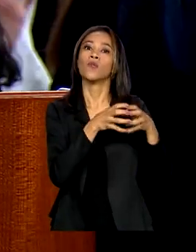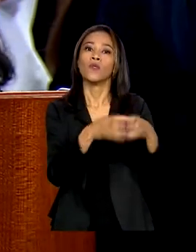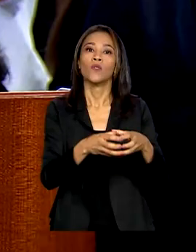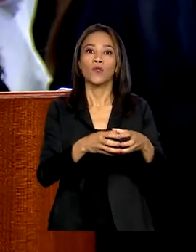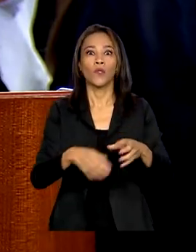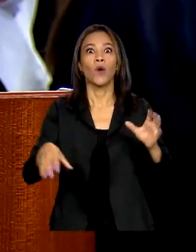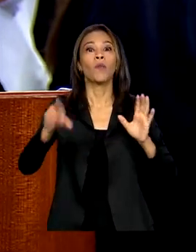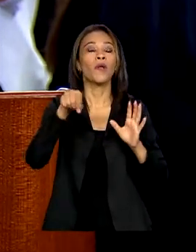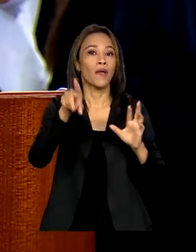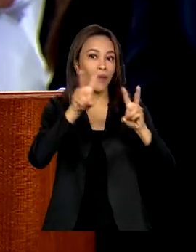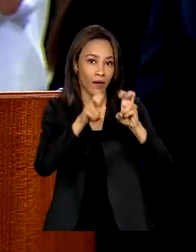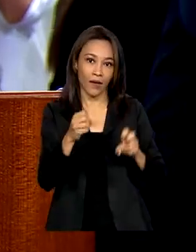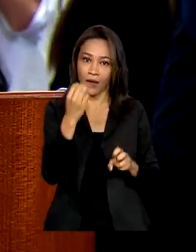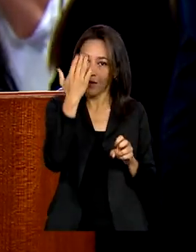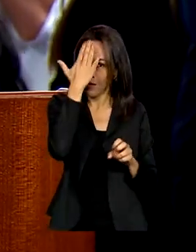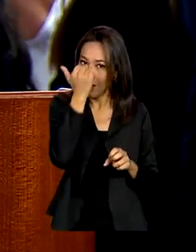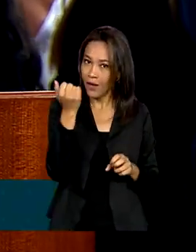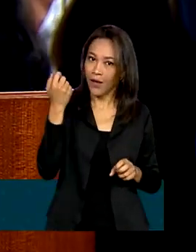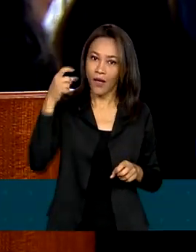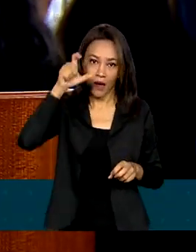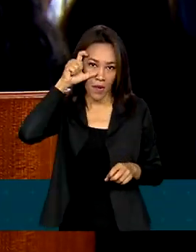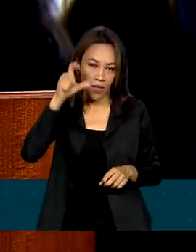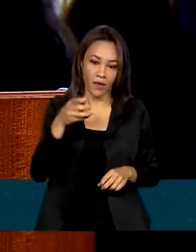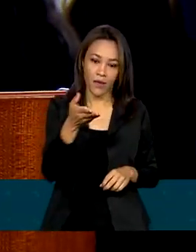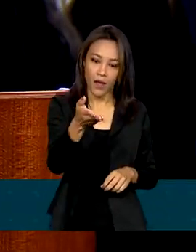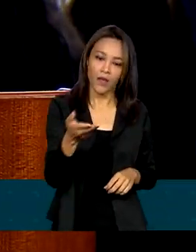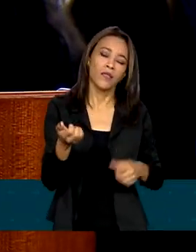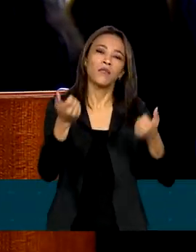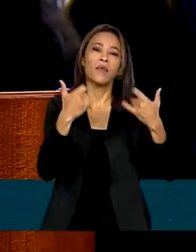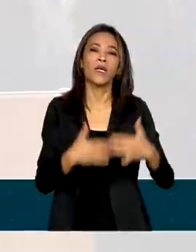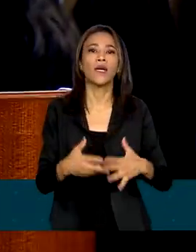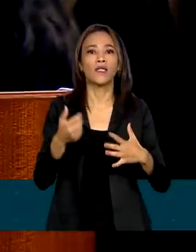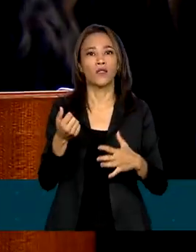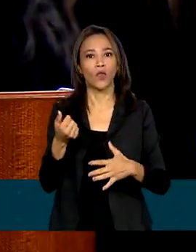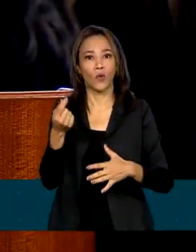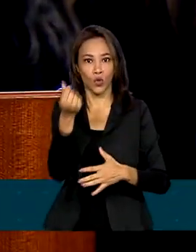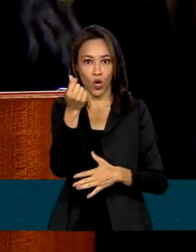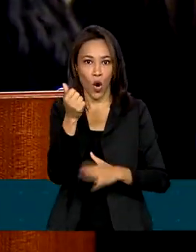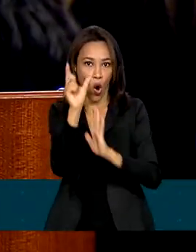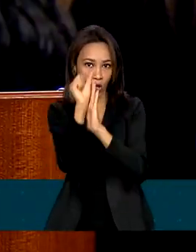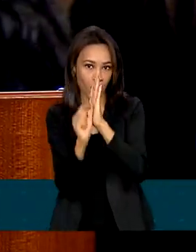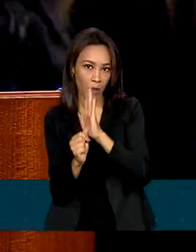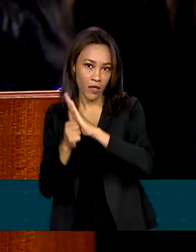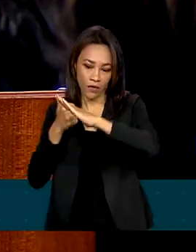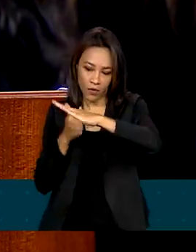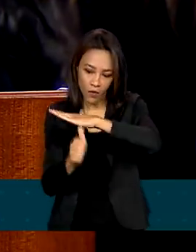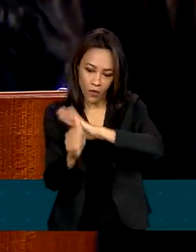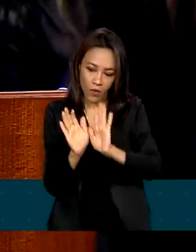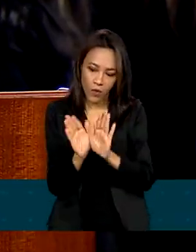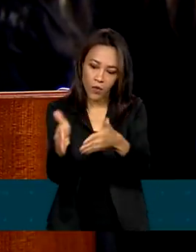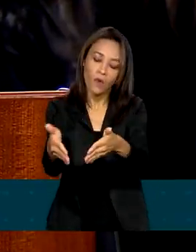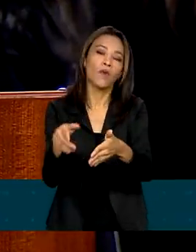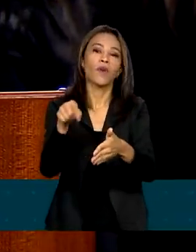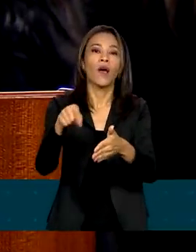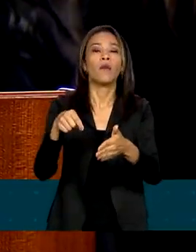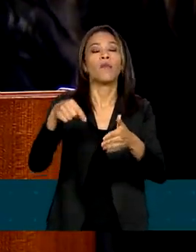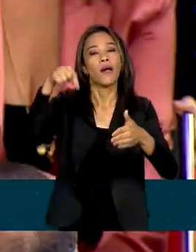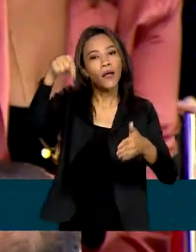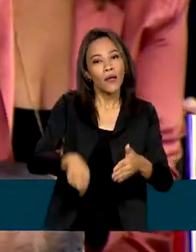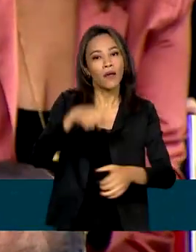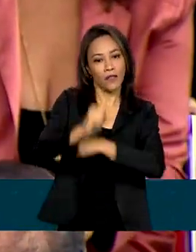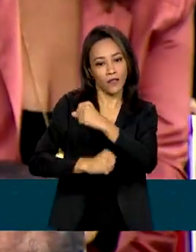956 milhões de reais do orçamento público destinado às ações em 2023.